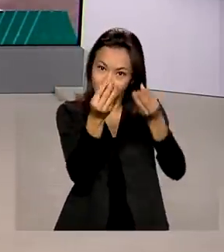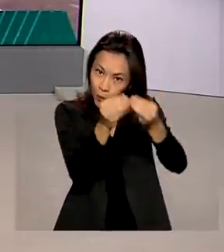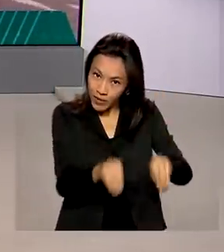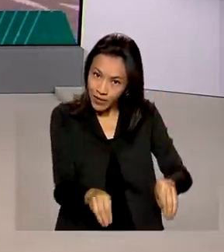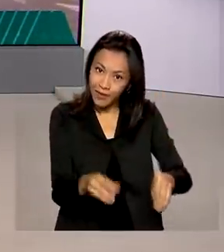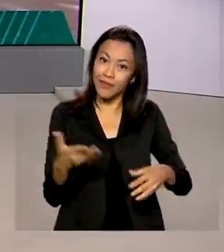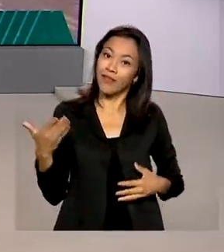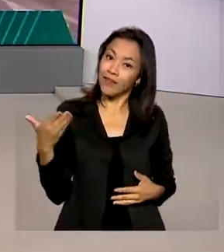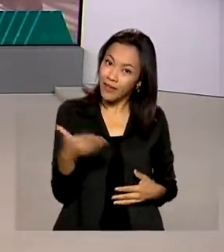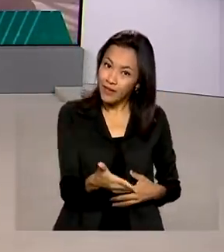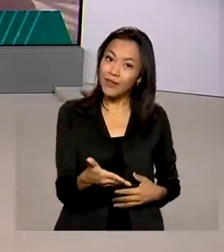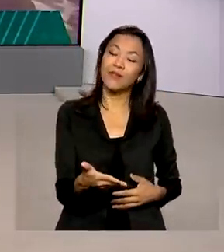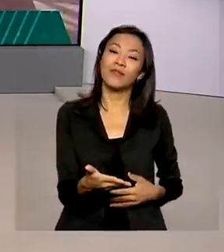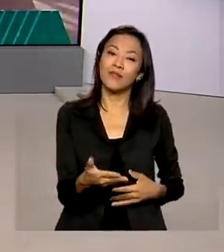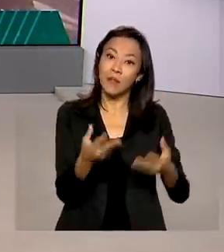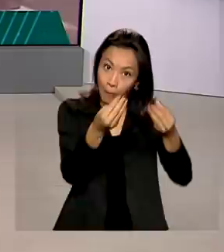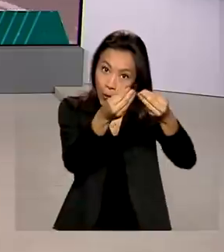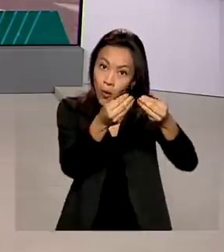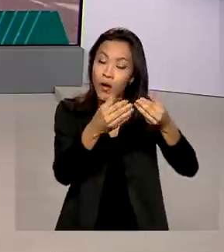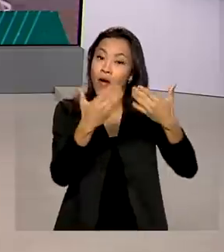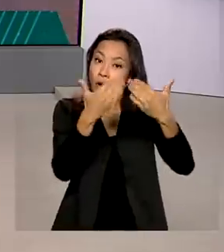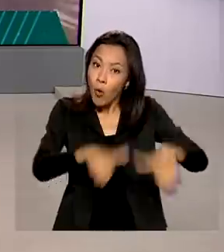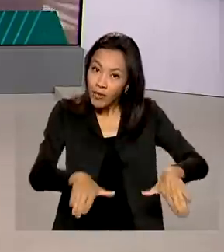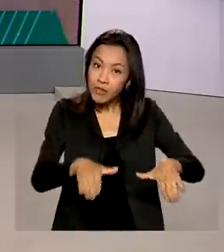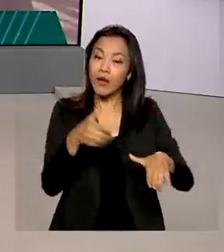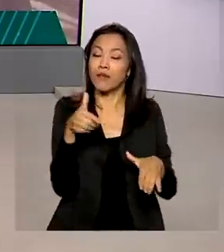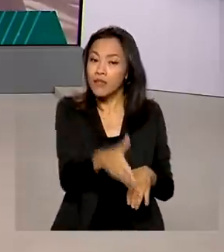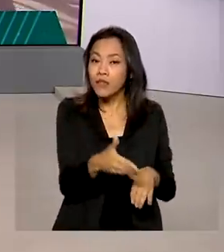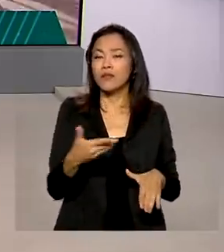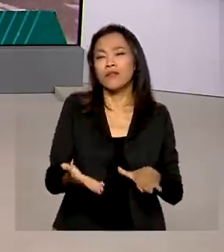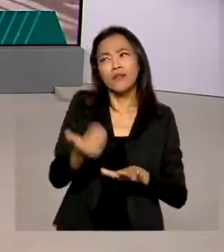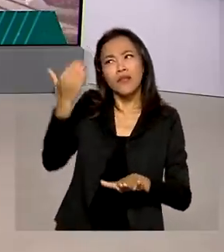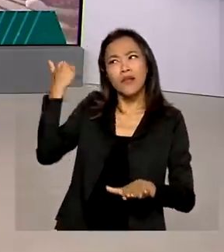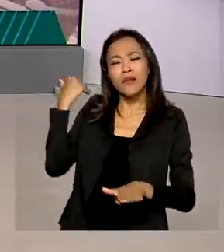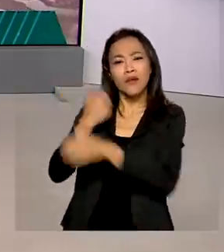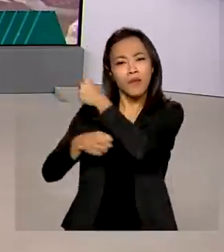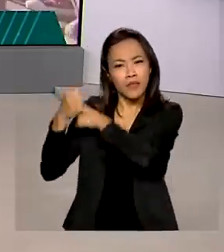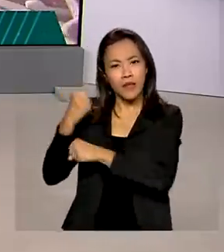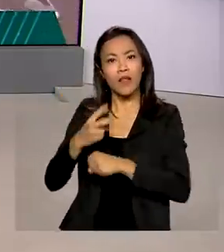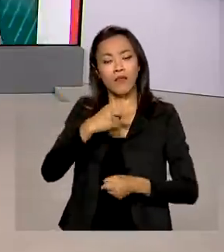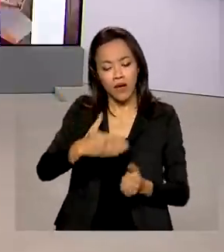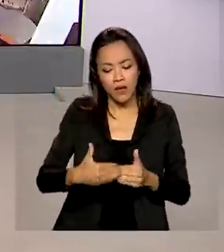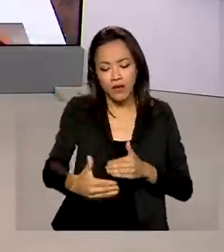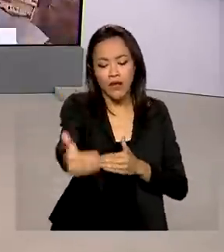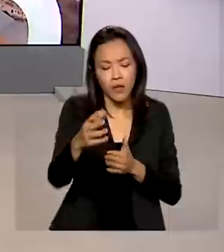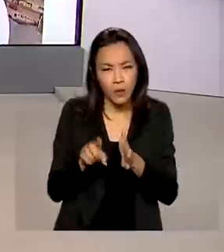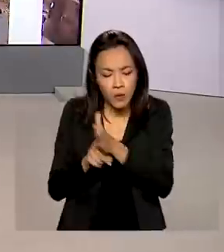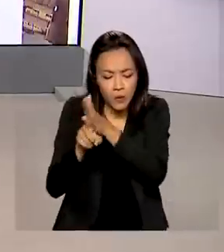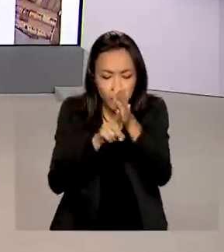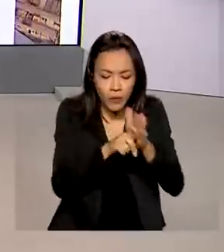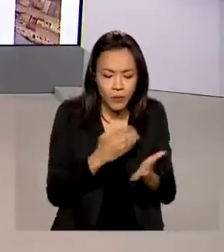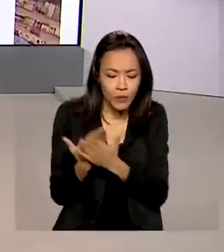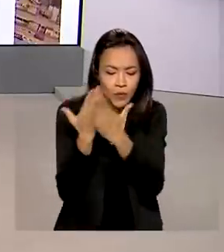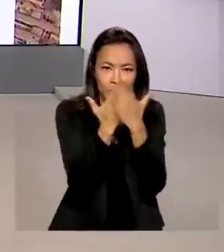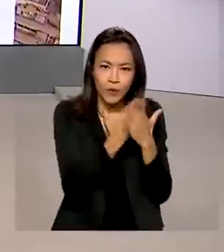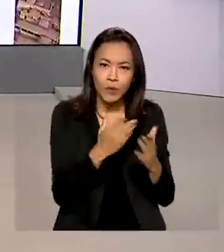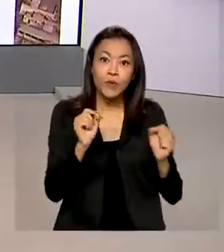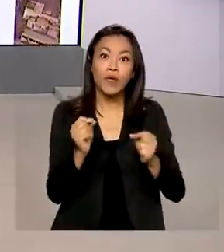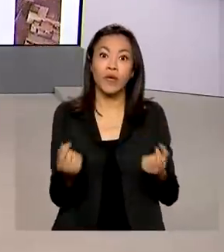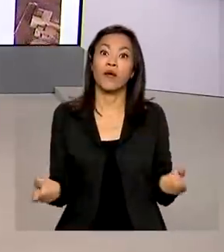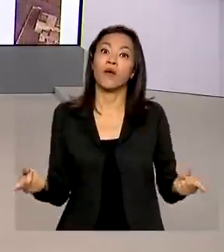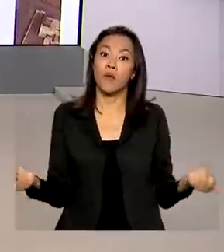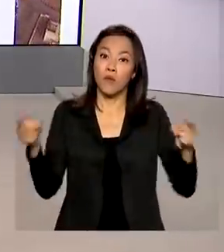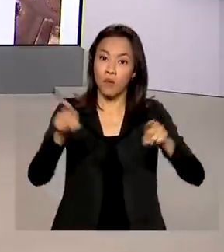Essa possibilidade, que já existe desde o começo do ano passado, vai passar por um estudo de viabilidade a partir de um acordo de